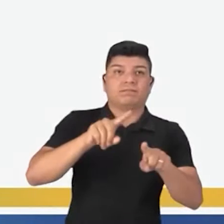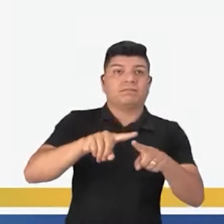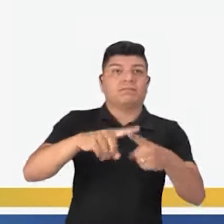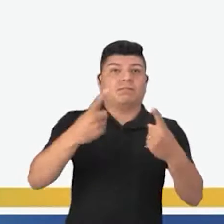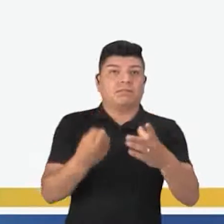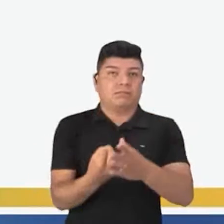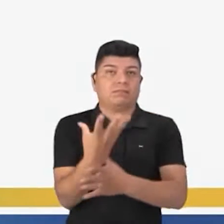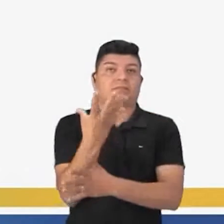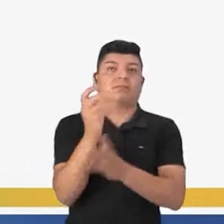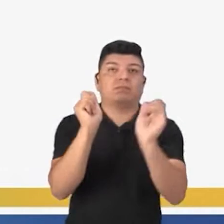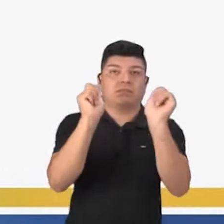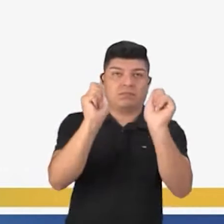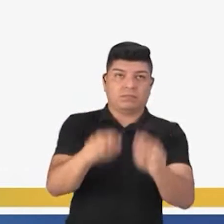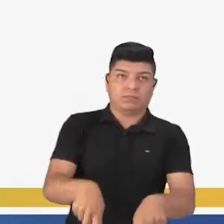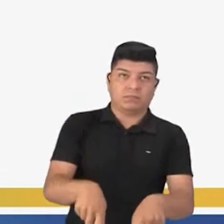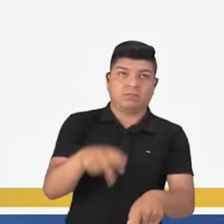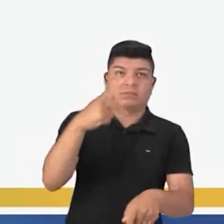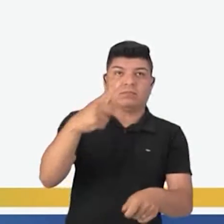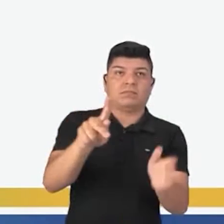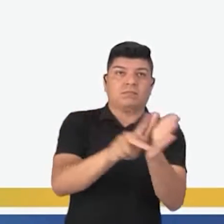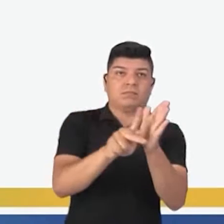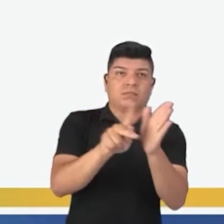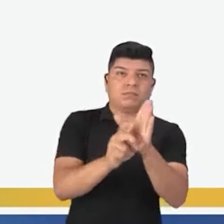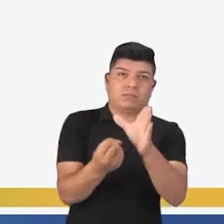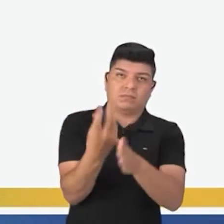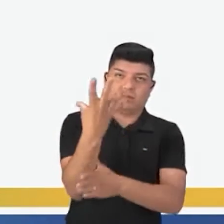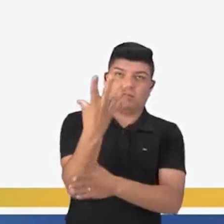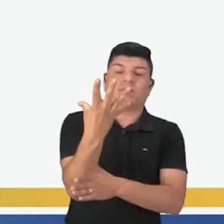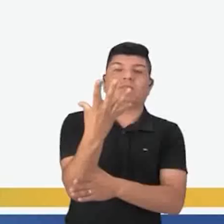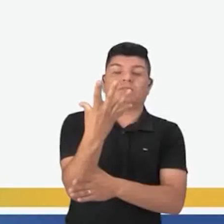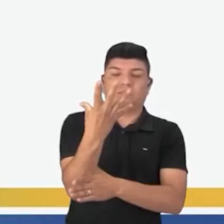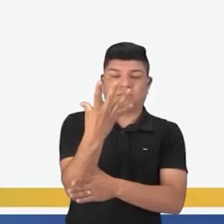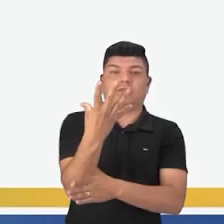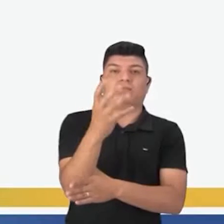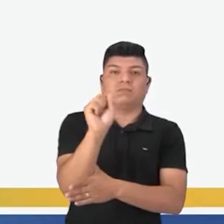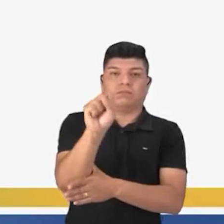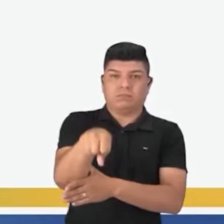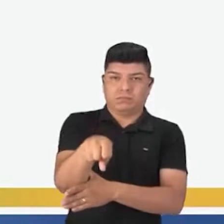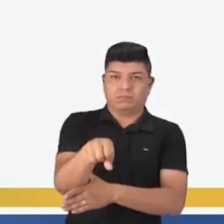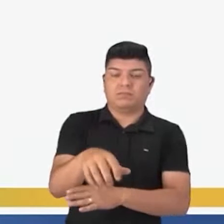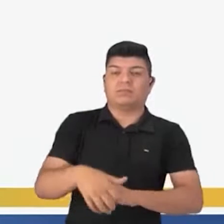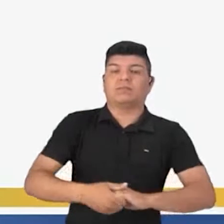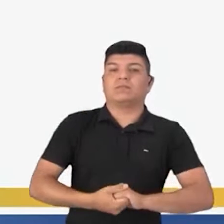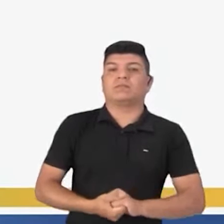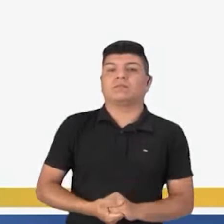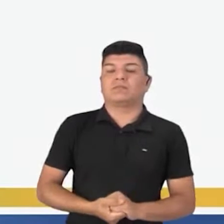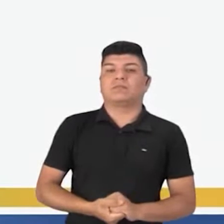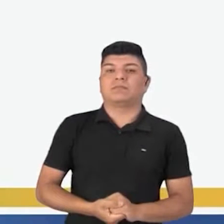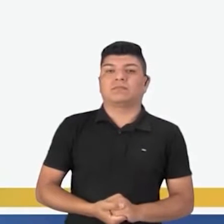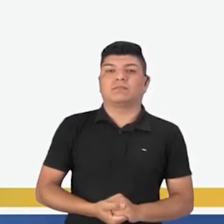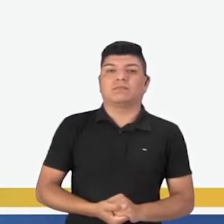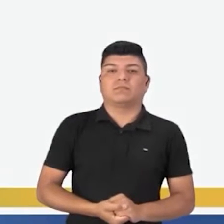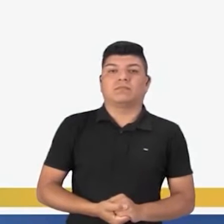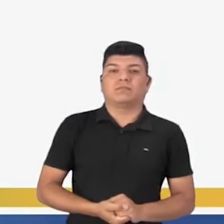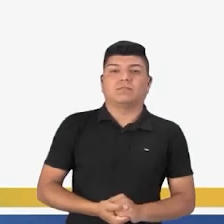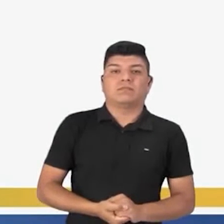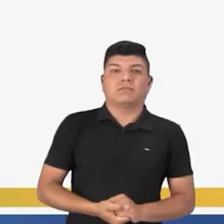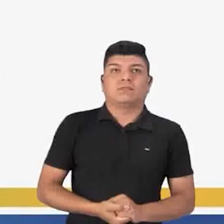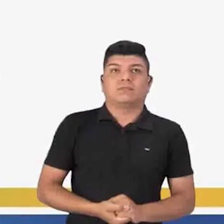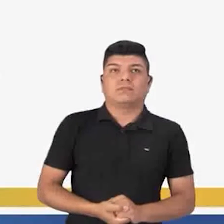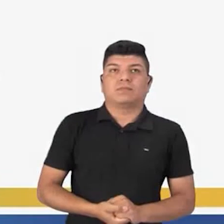mas criar as possibilidades para a sua própria produção ou a sua construção.